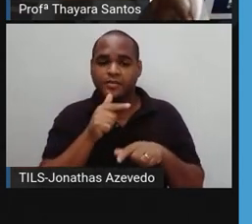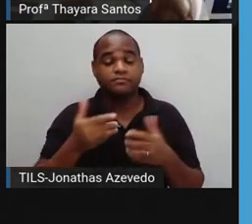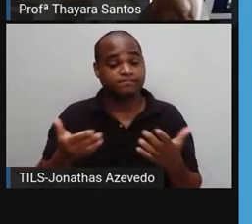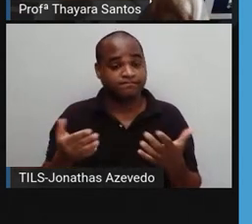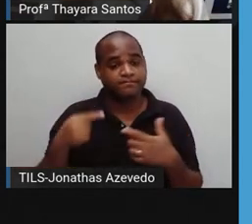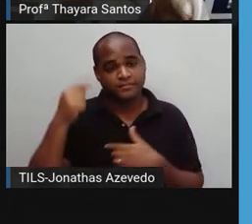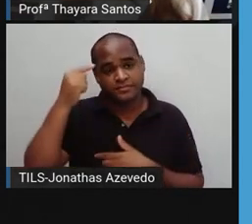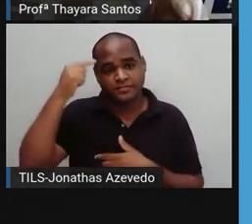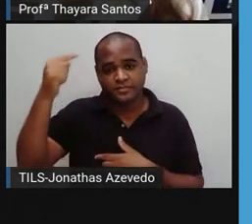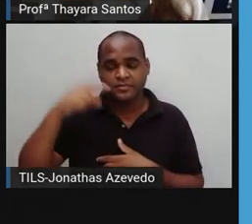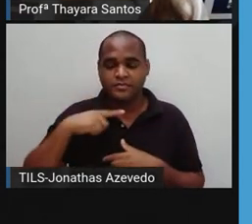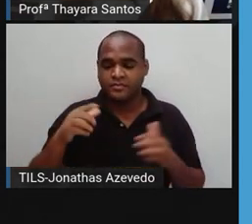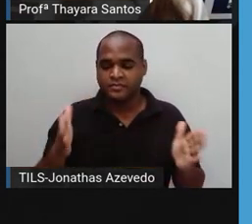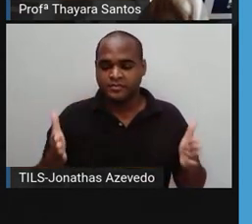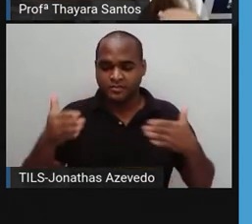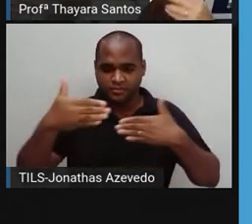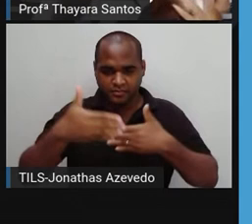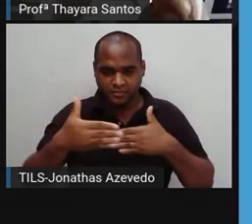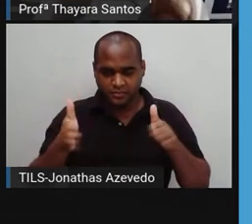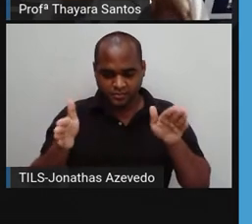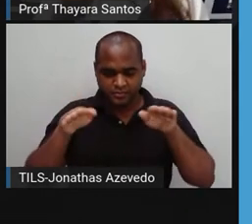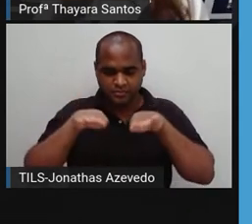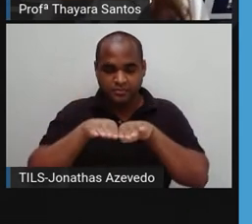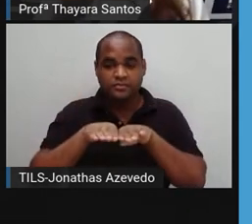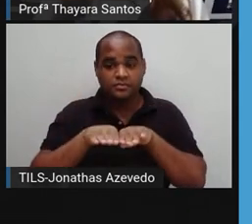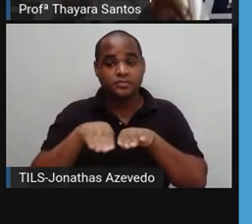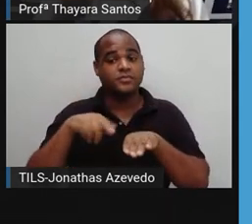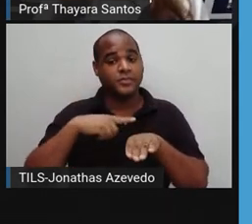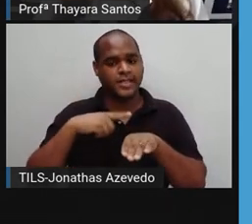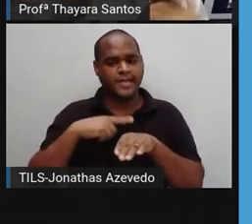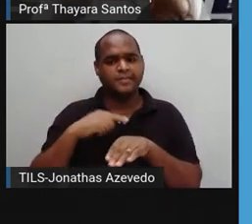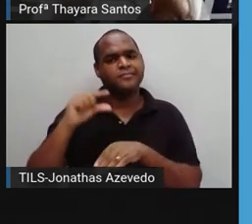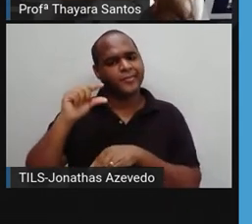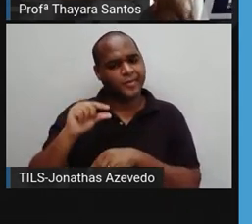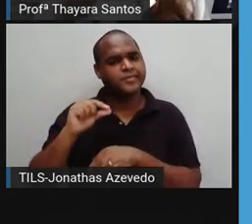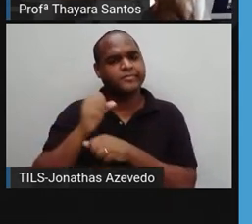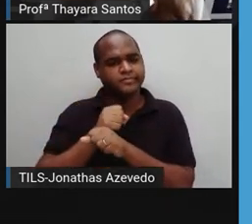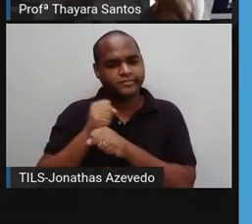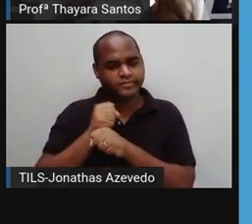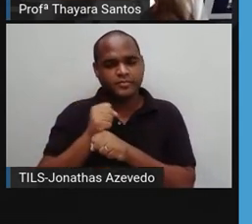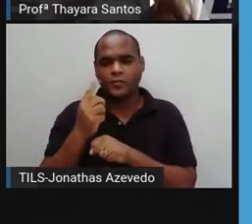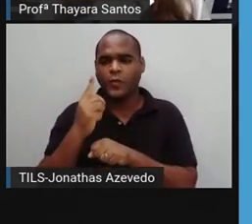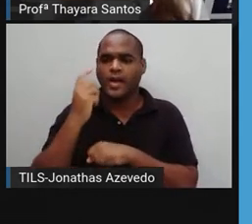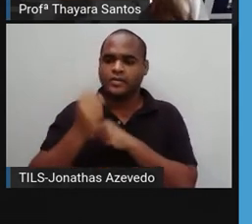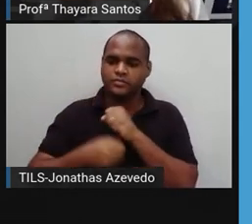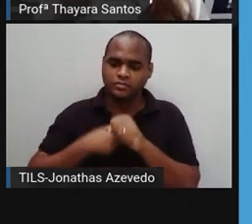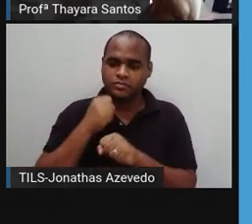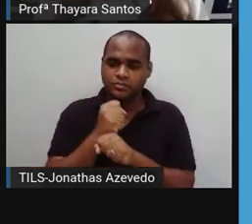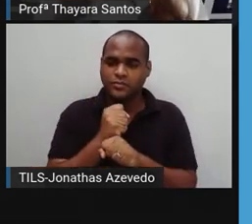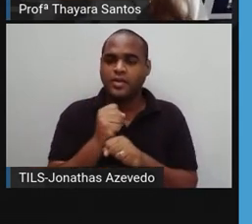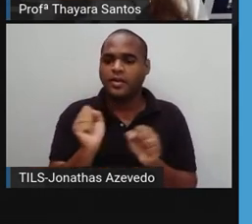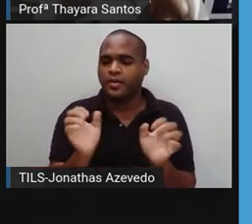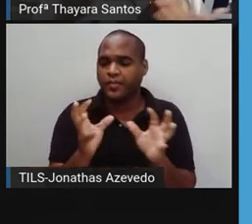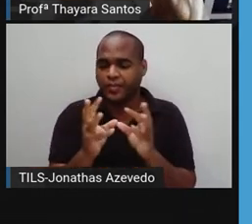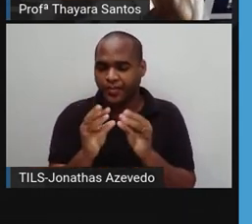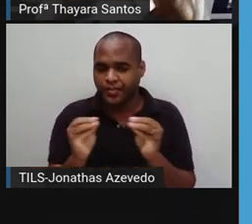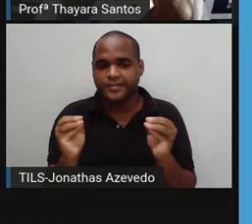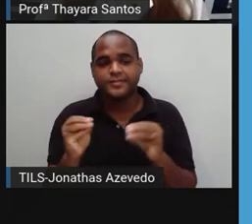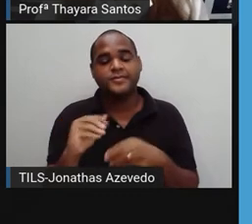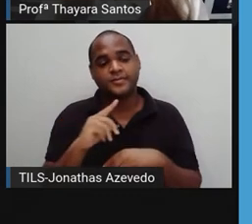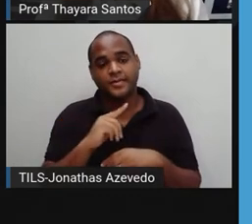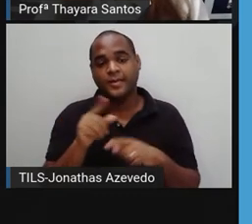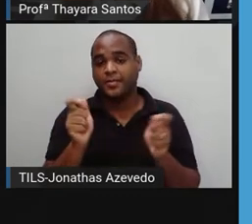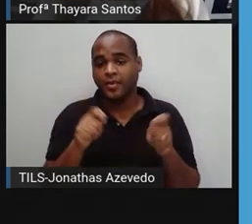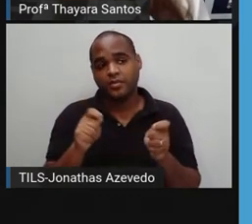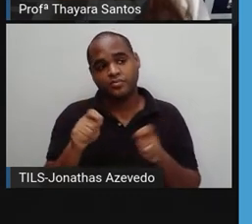pode pensar numa caixa de papelão, que demora muito menos tempo para se decompor. Em menos de um ano, a caixa de papelão já se decompôs. Então, é uma